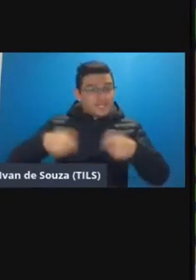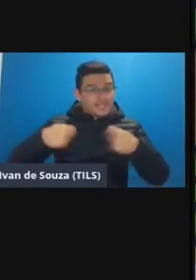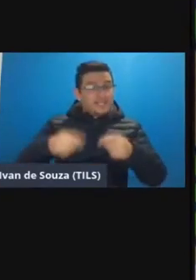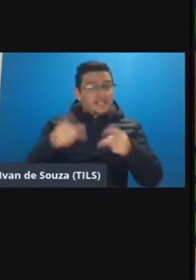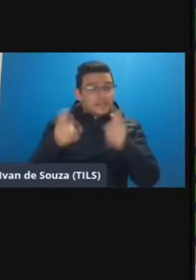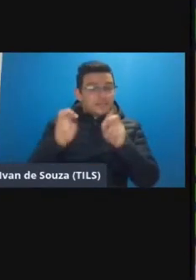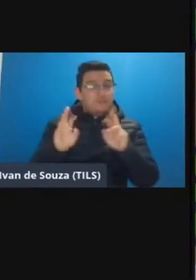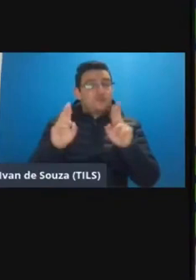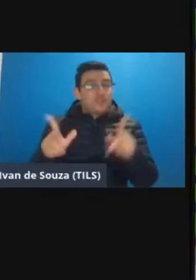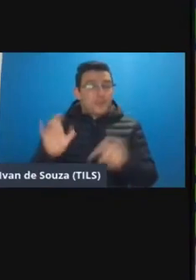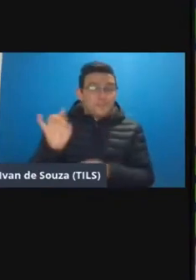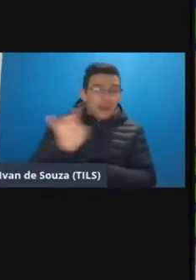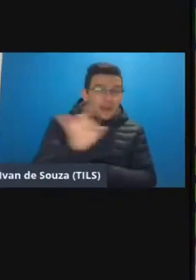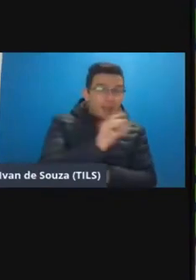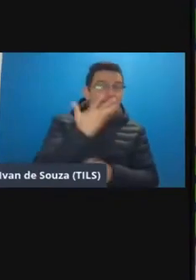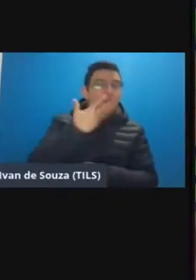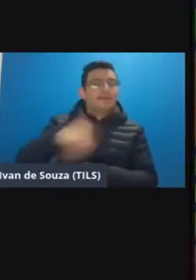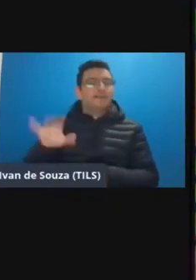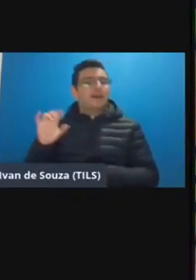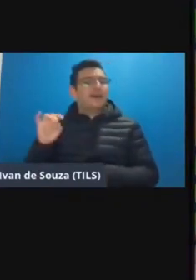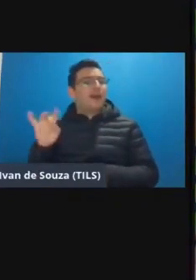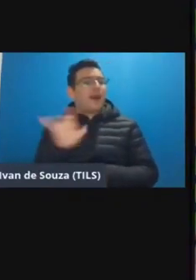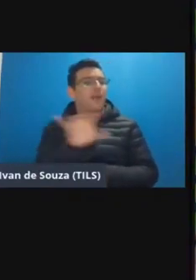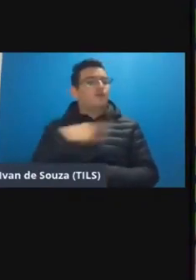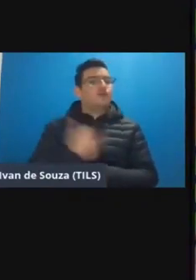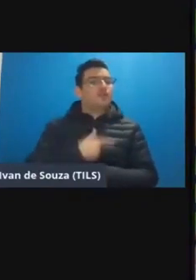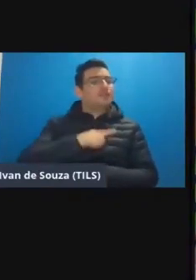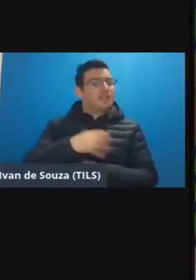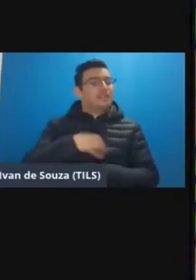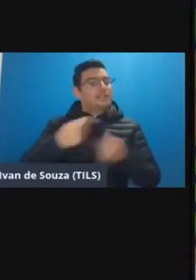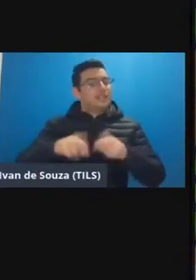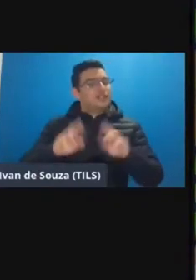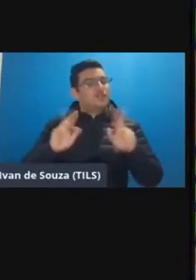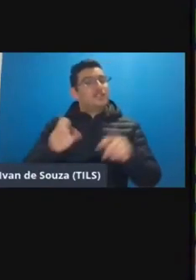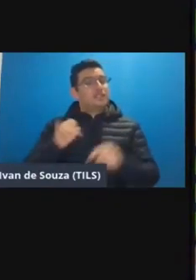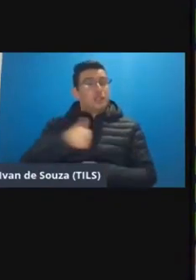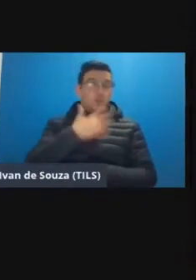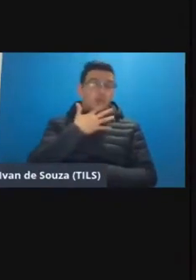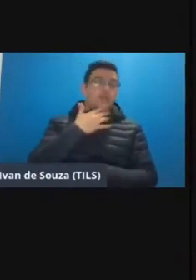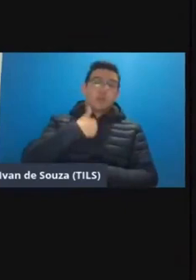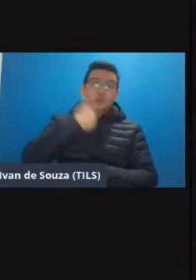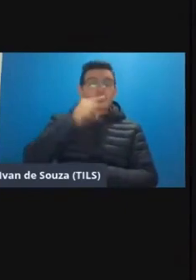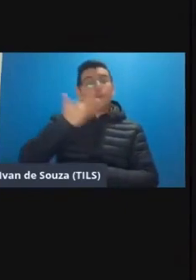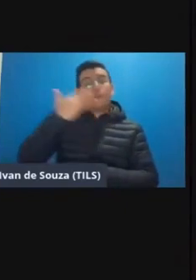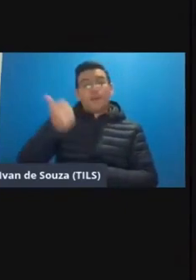olhar diferenciado para cada criança cada um de nós tem uma necessidade de diferença e quando eu conheço isso eu consigo personalizar